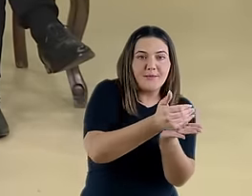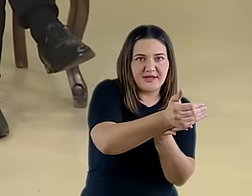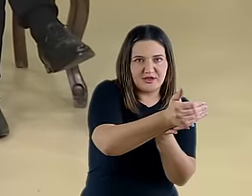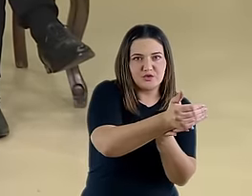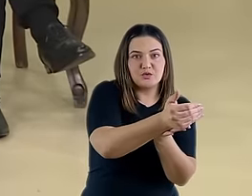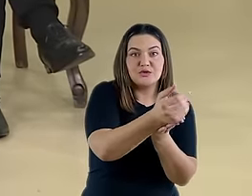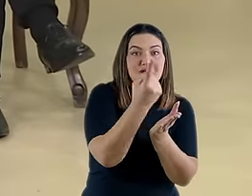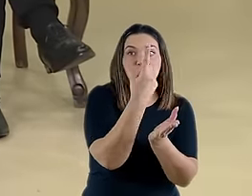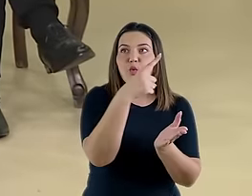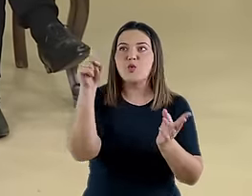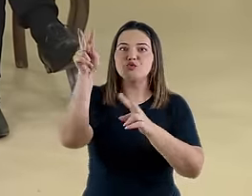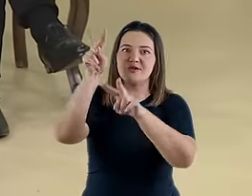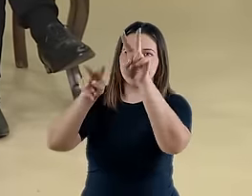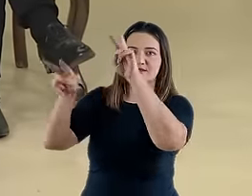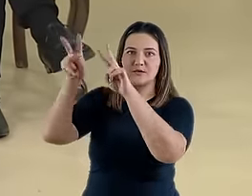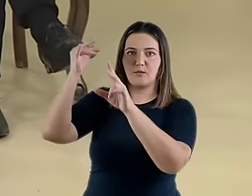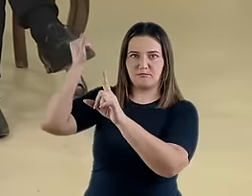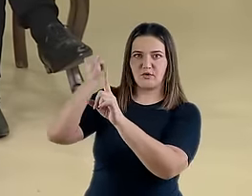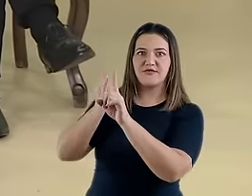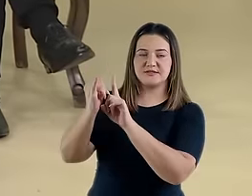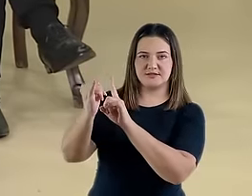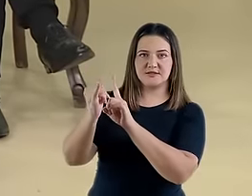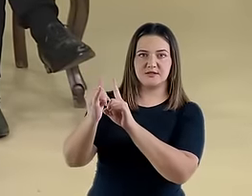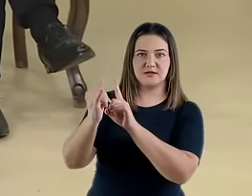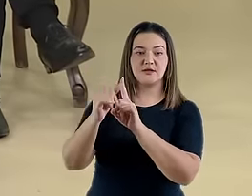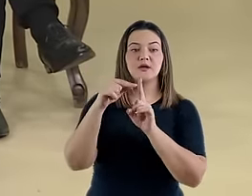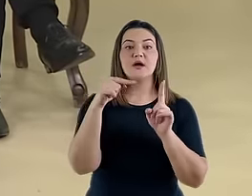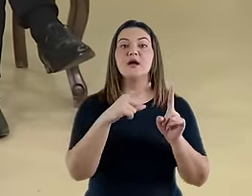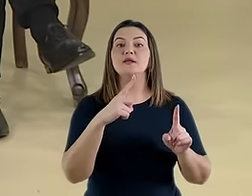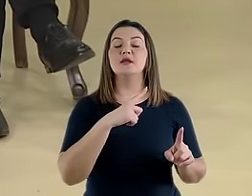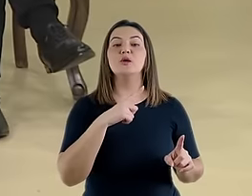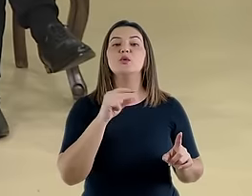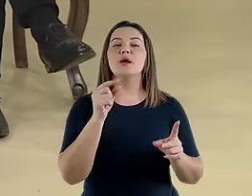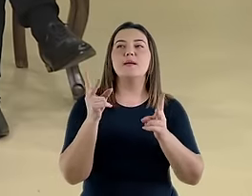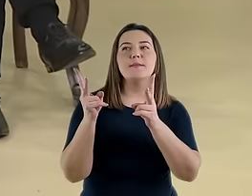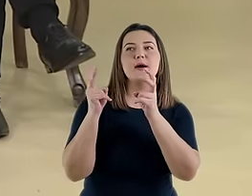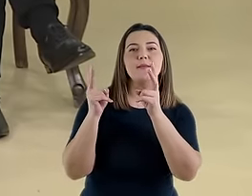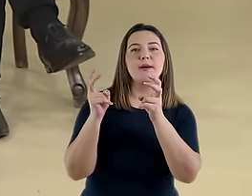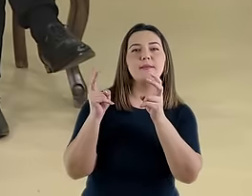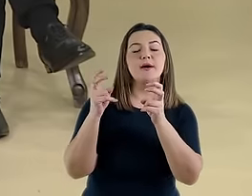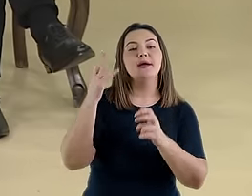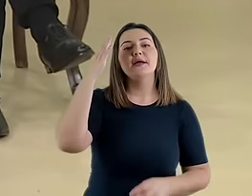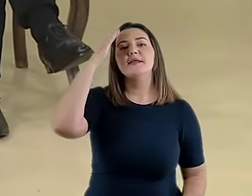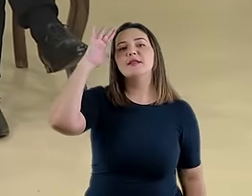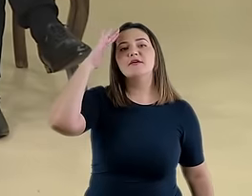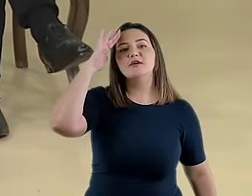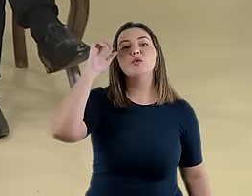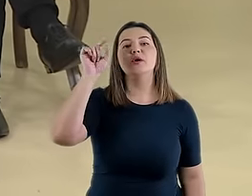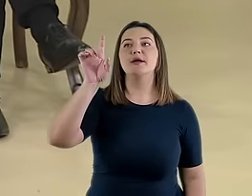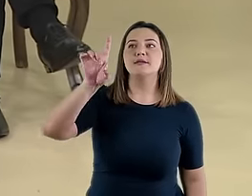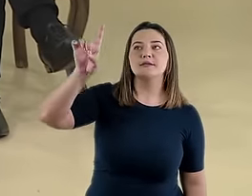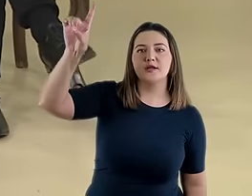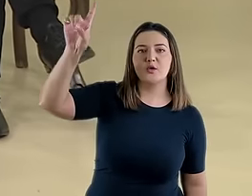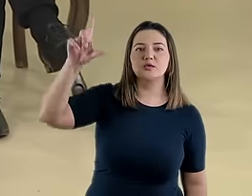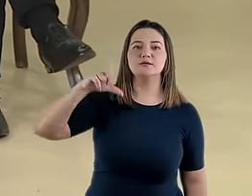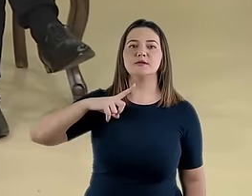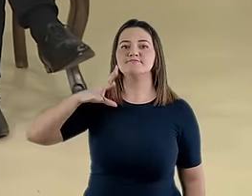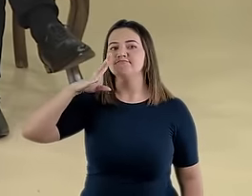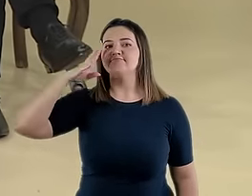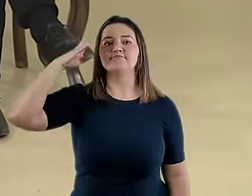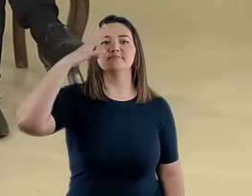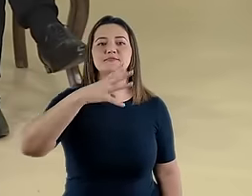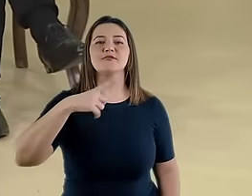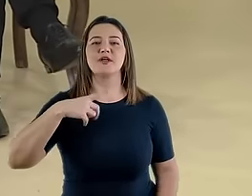desta última parte da profecia e ele oferece um olhar fascinante sobre a intervenção sobrenatural de Deus